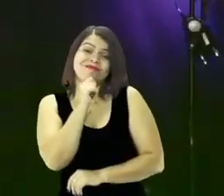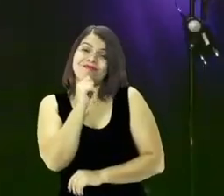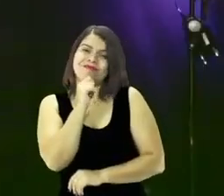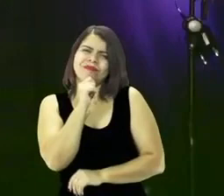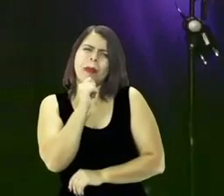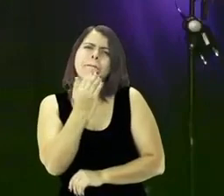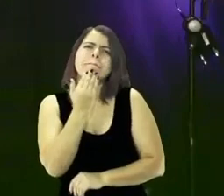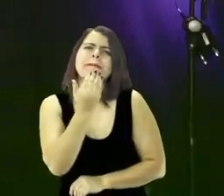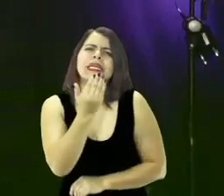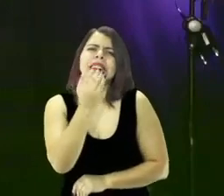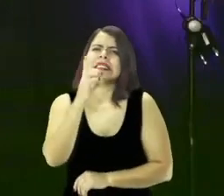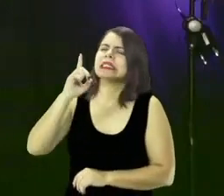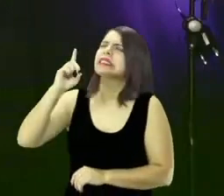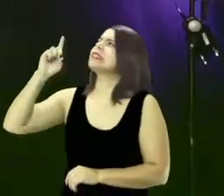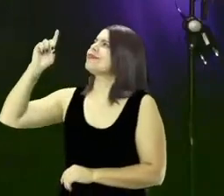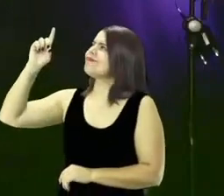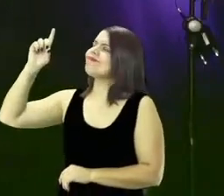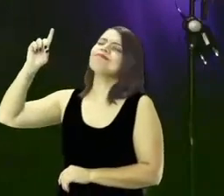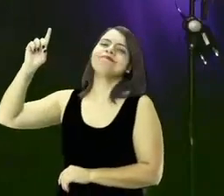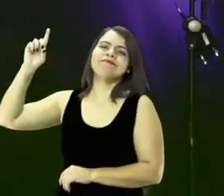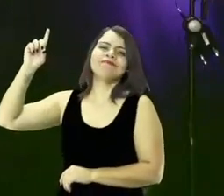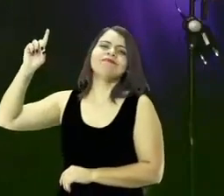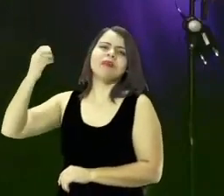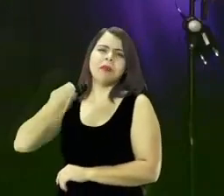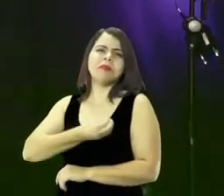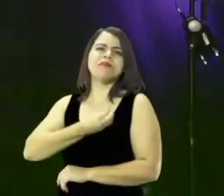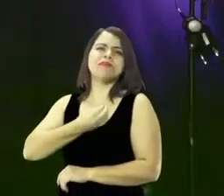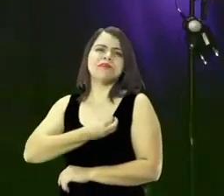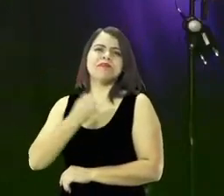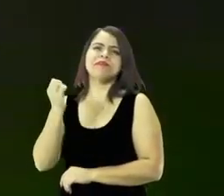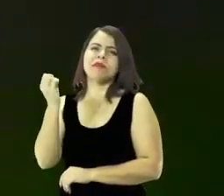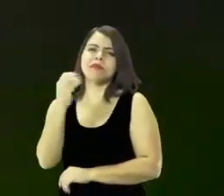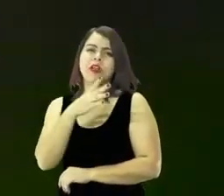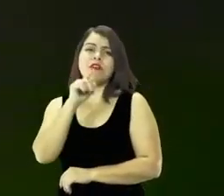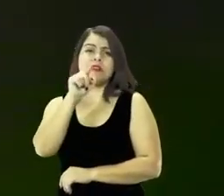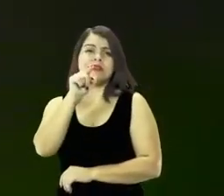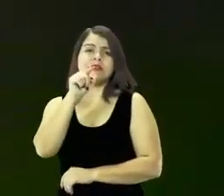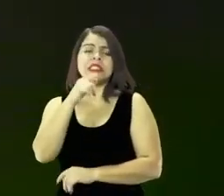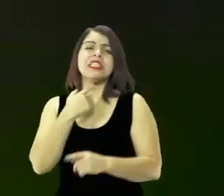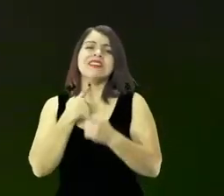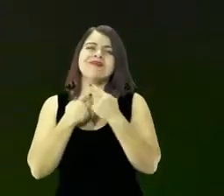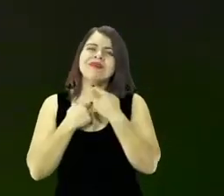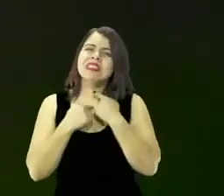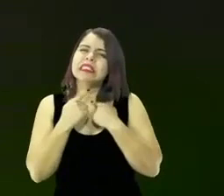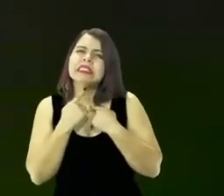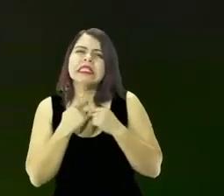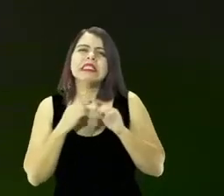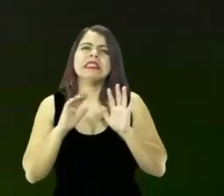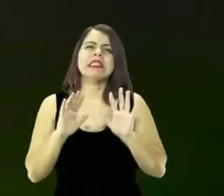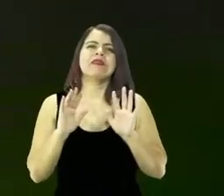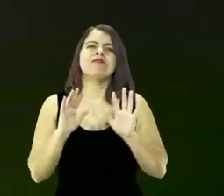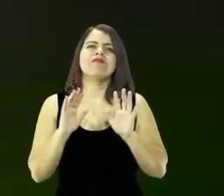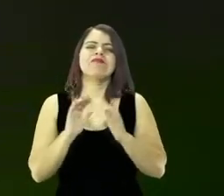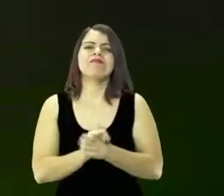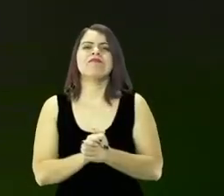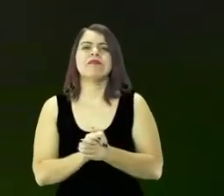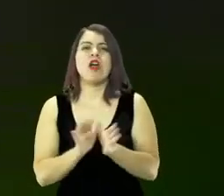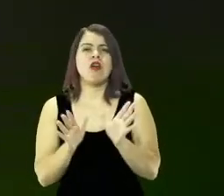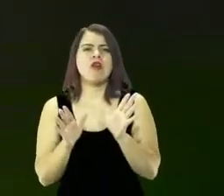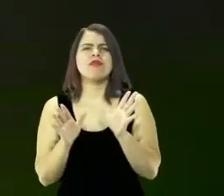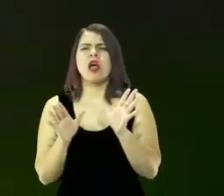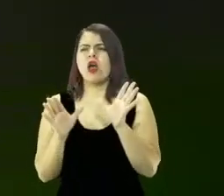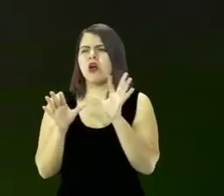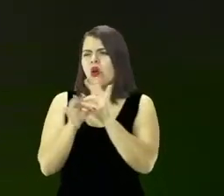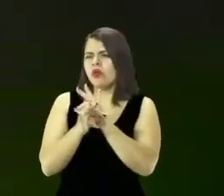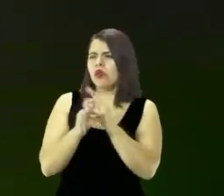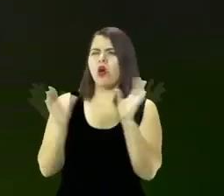peça a Deus o novo nascimento se você desejar nascer de novo dentro de dois minutinhos aqui eu concluindo eu vou fazer essa oração